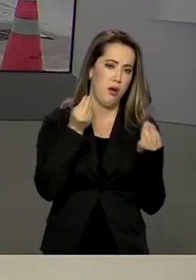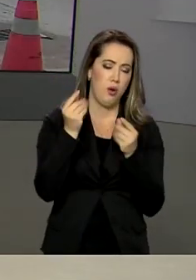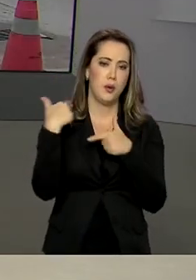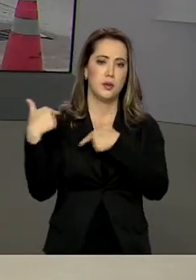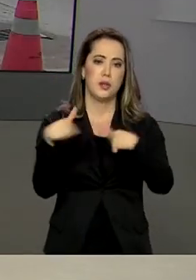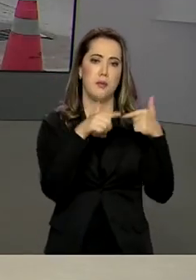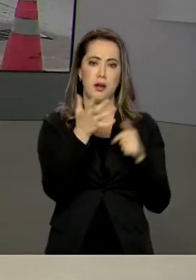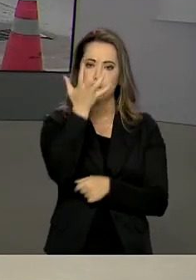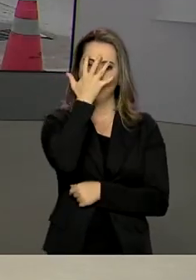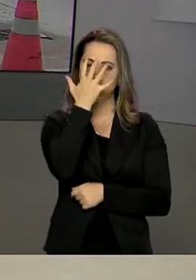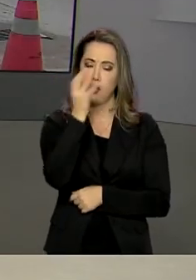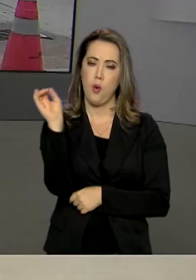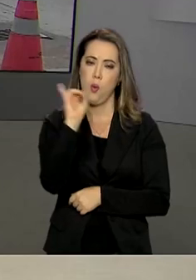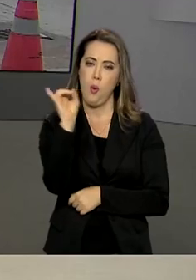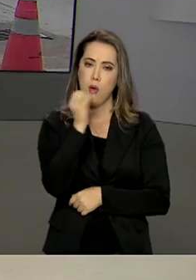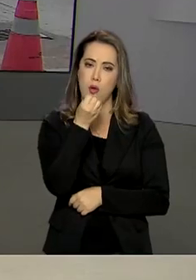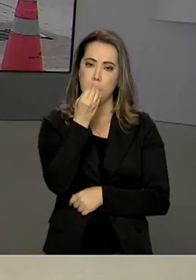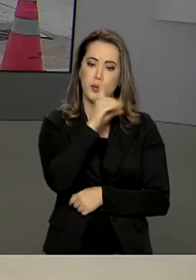bom dia!